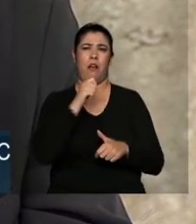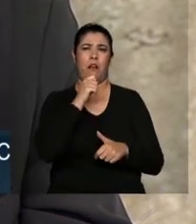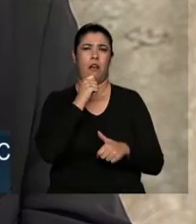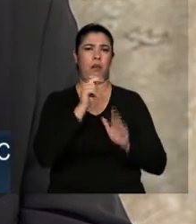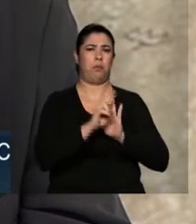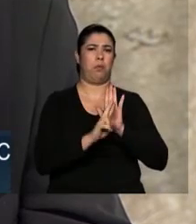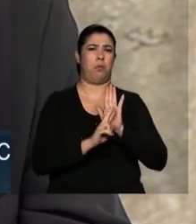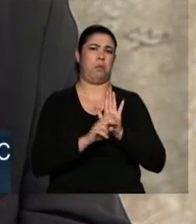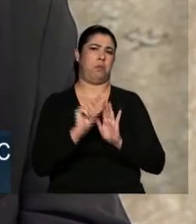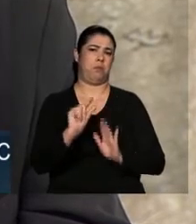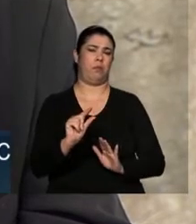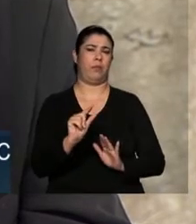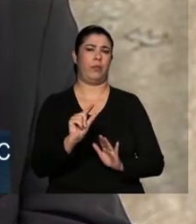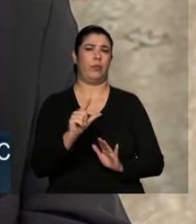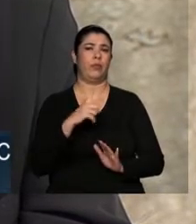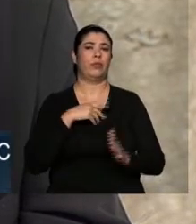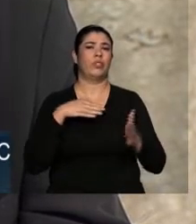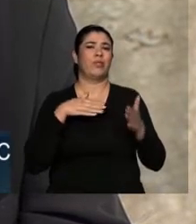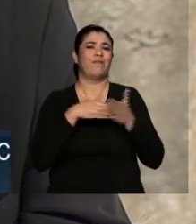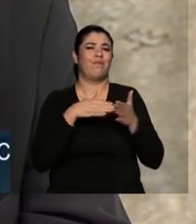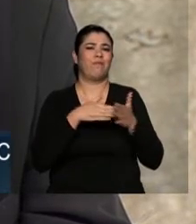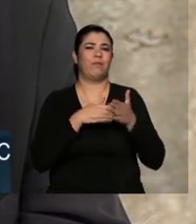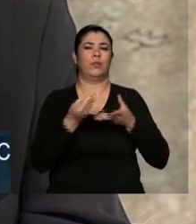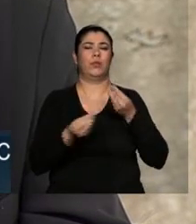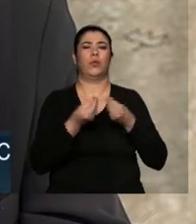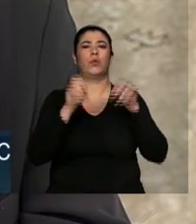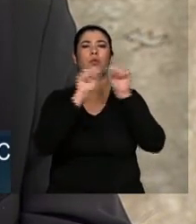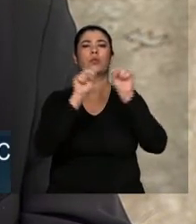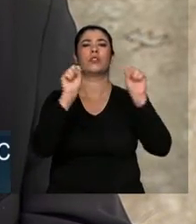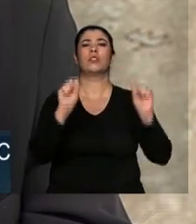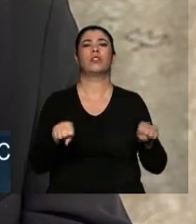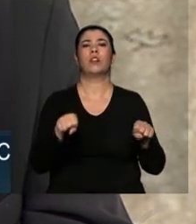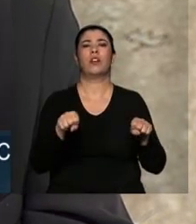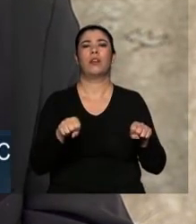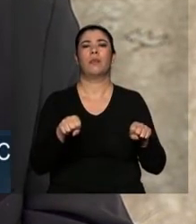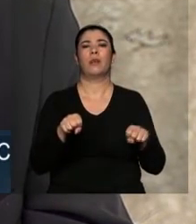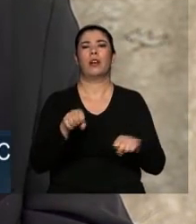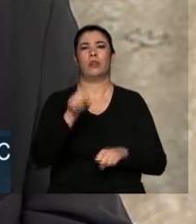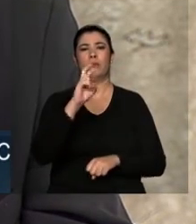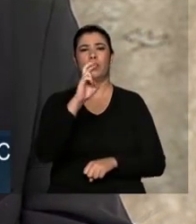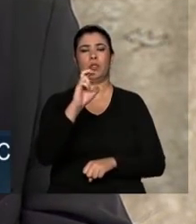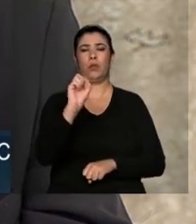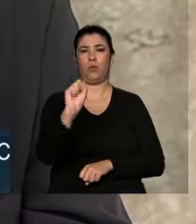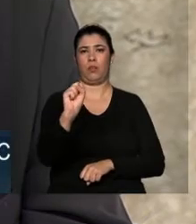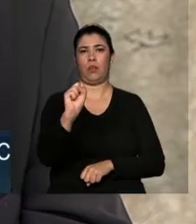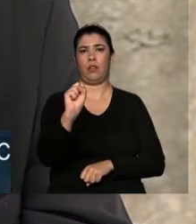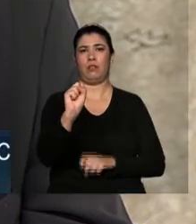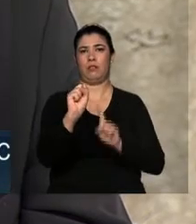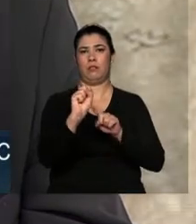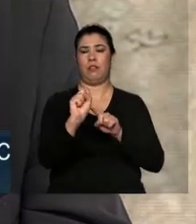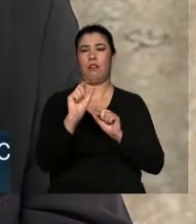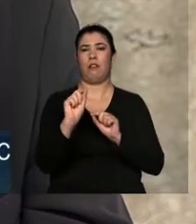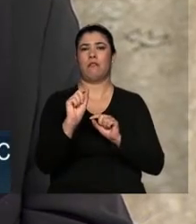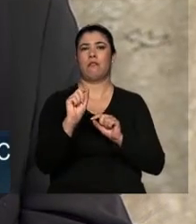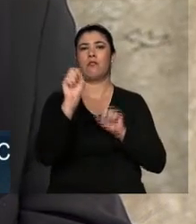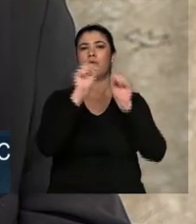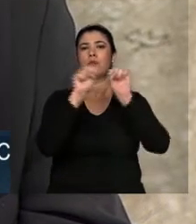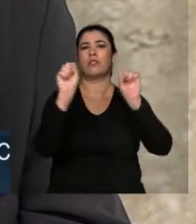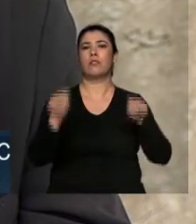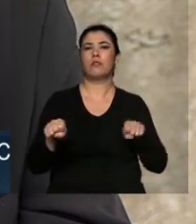restrito ao trabalho com o sistema S. Era necessário encontrar, portanto, uma